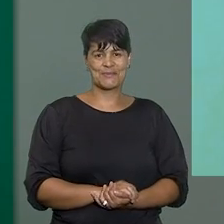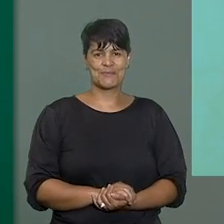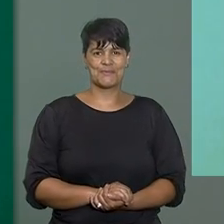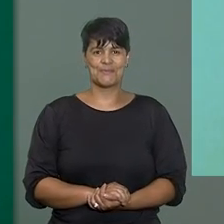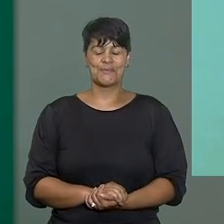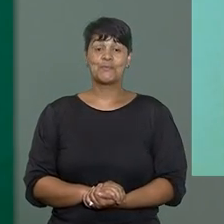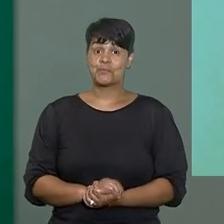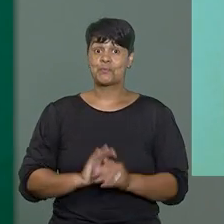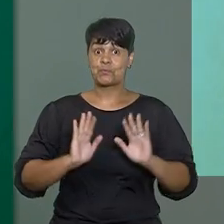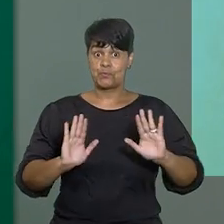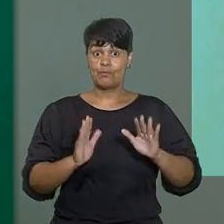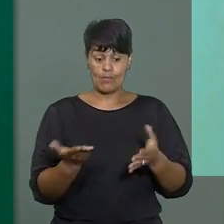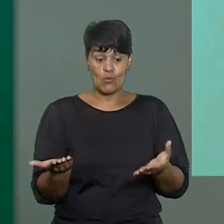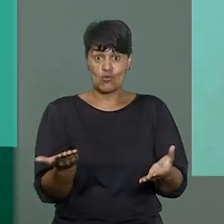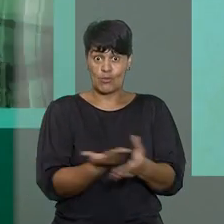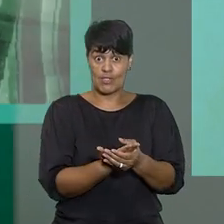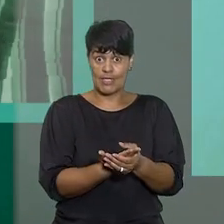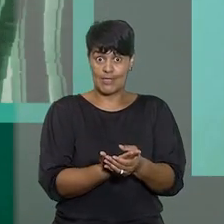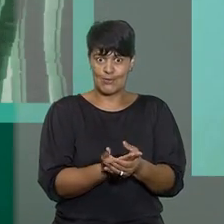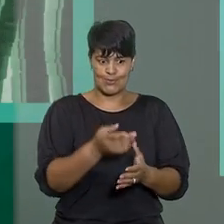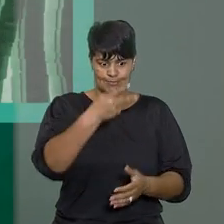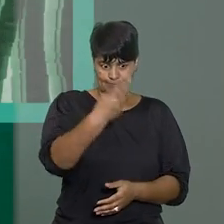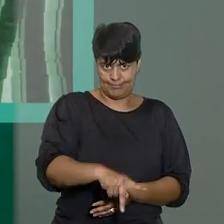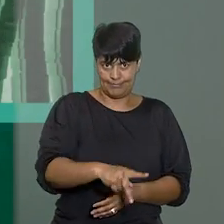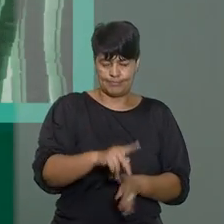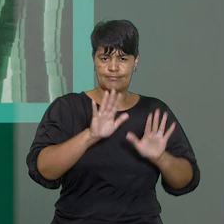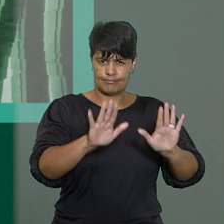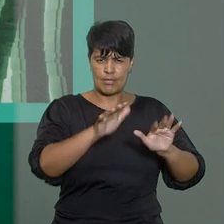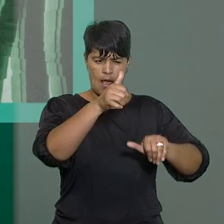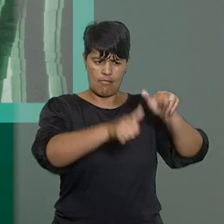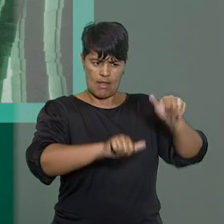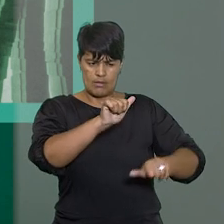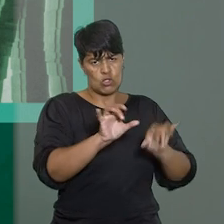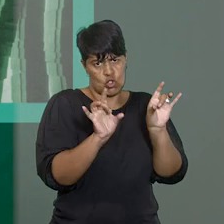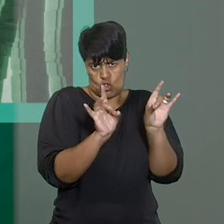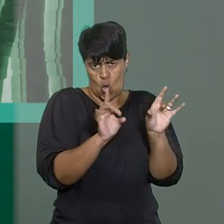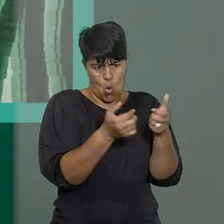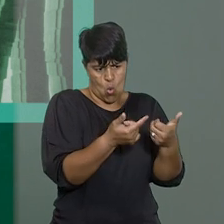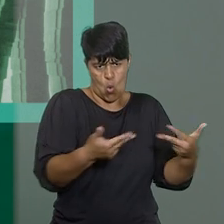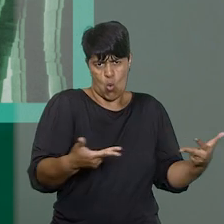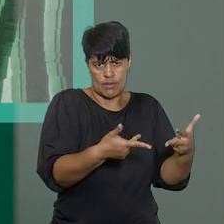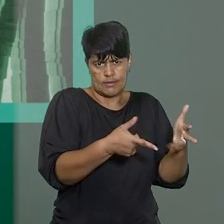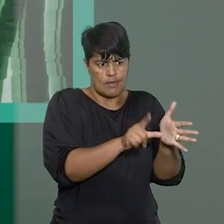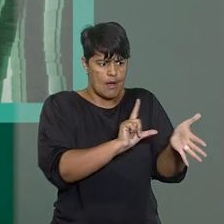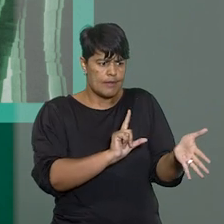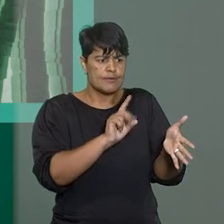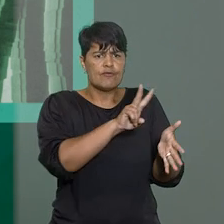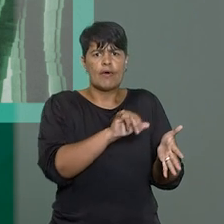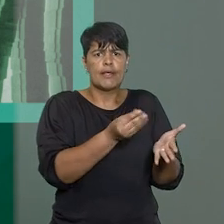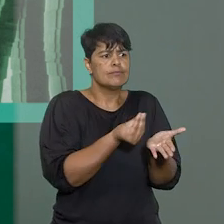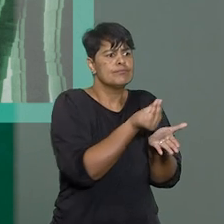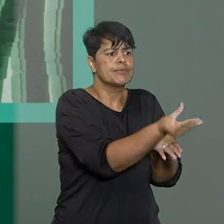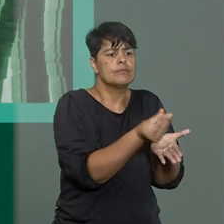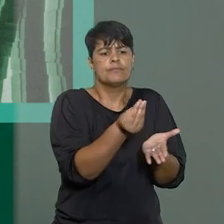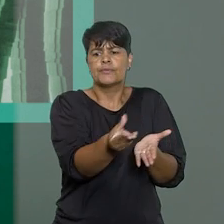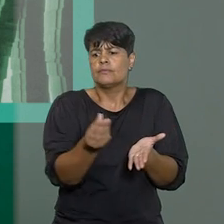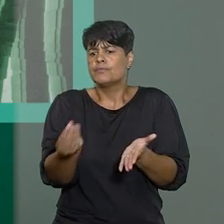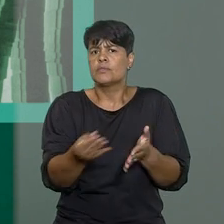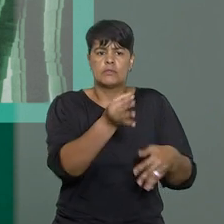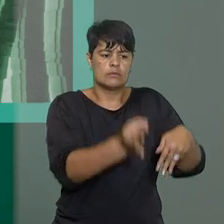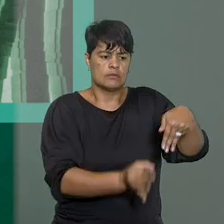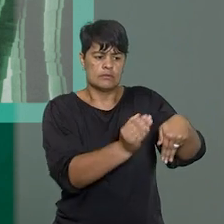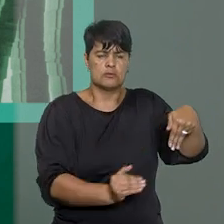Nos processos originários, são analisadas apenas questões prévias à distribuição ou relativas a ela,